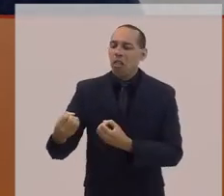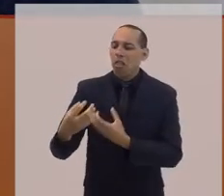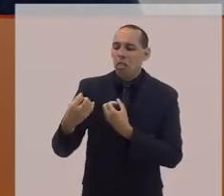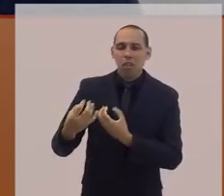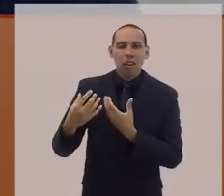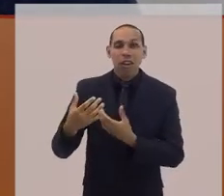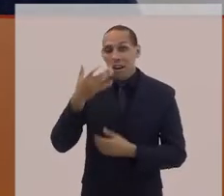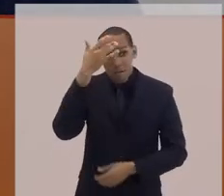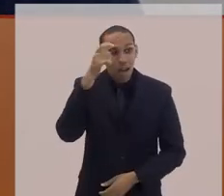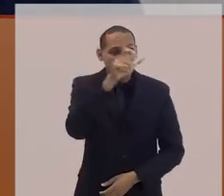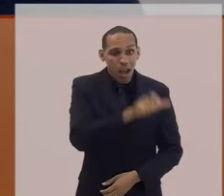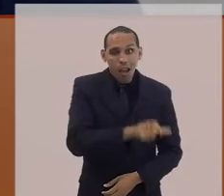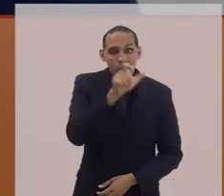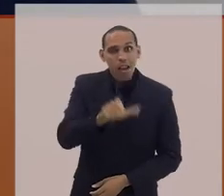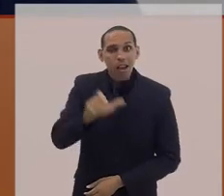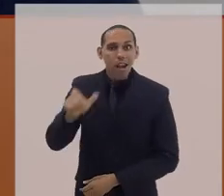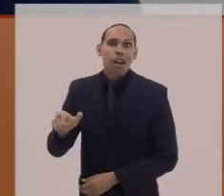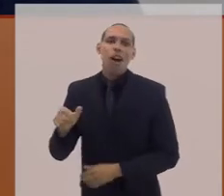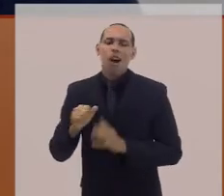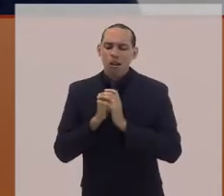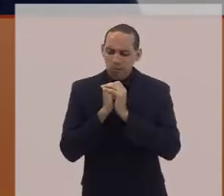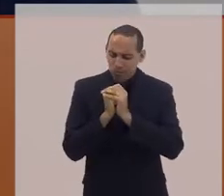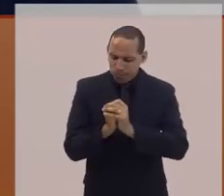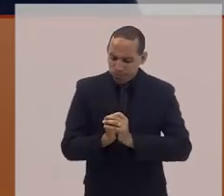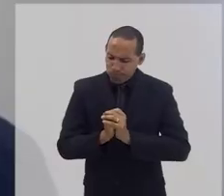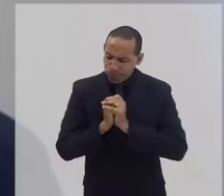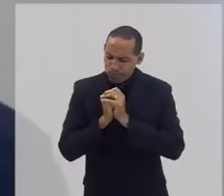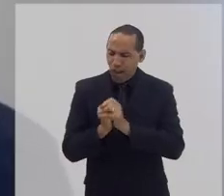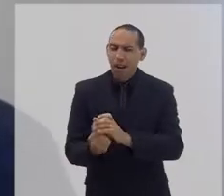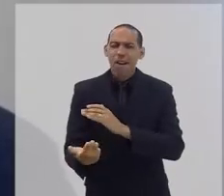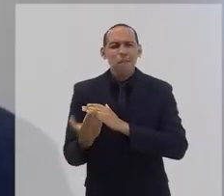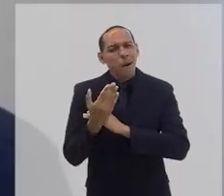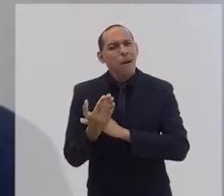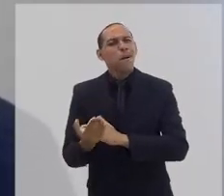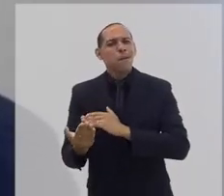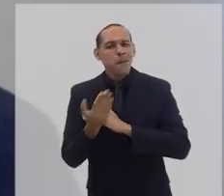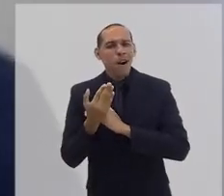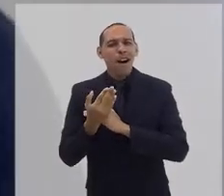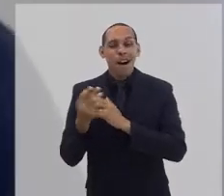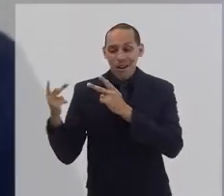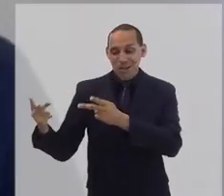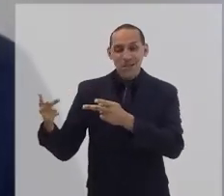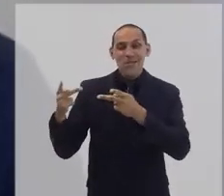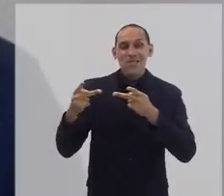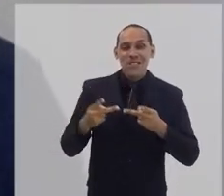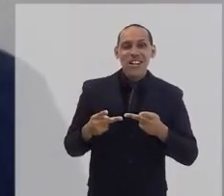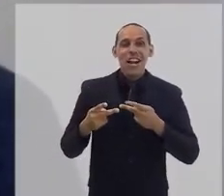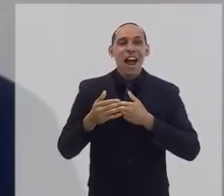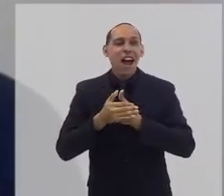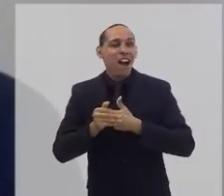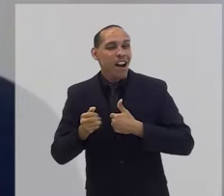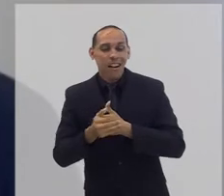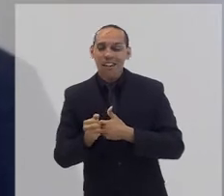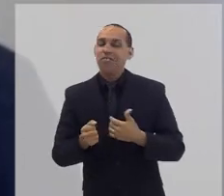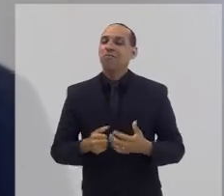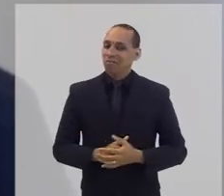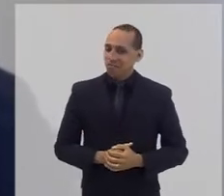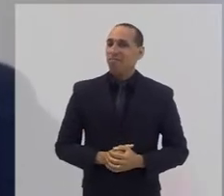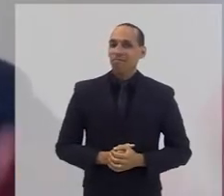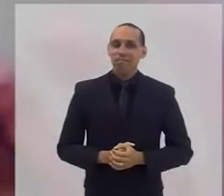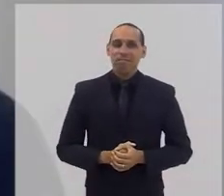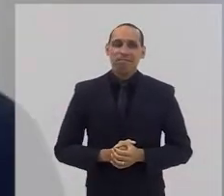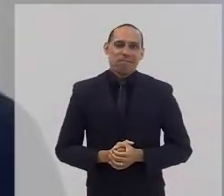ajudaram, me visitaram, me consolaram. Então, quando eu senti a fraqueza no meu corpo,